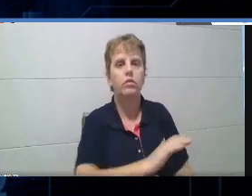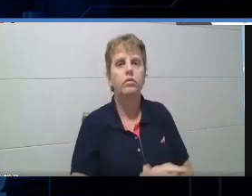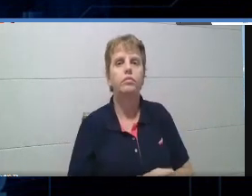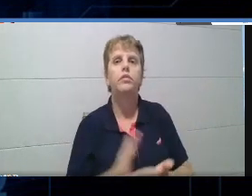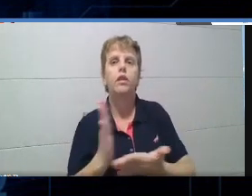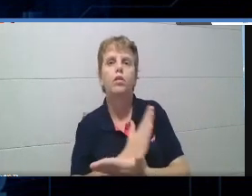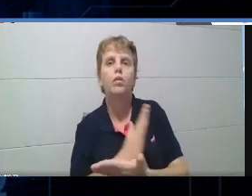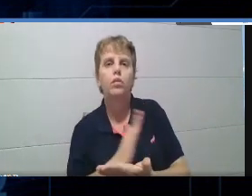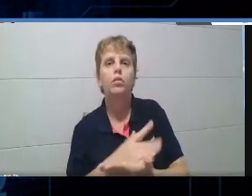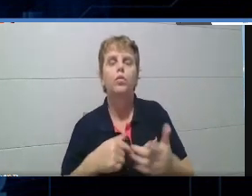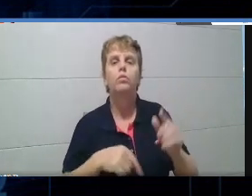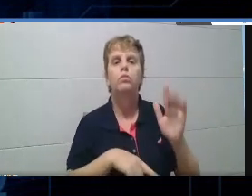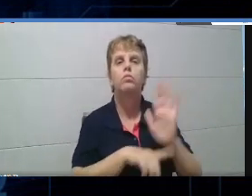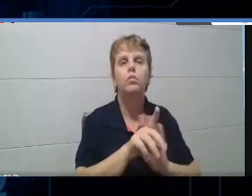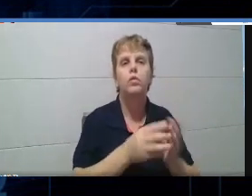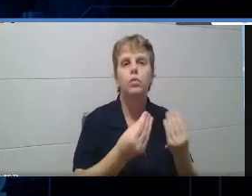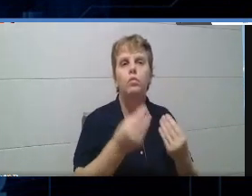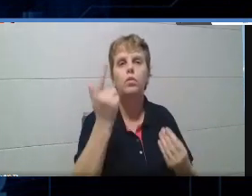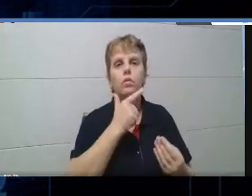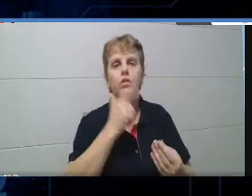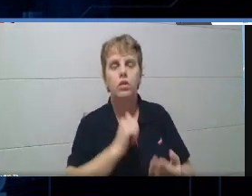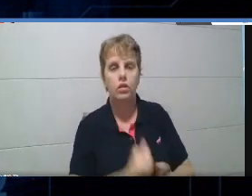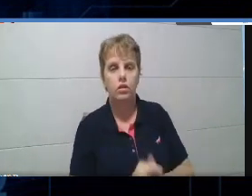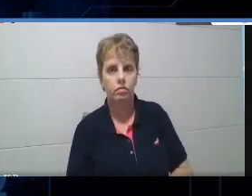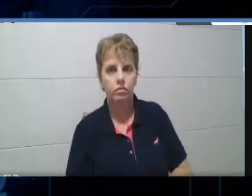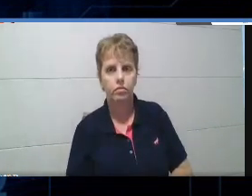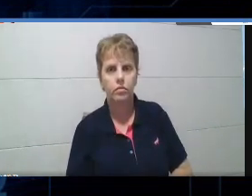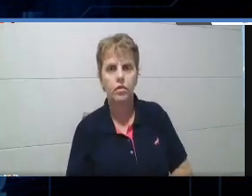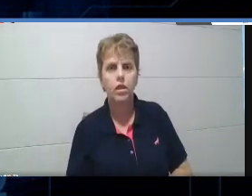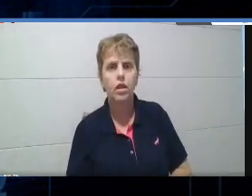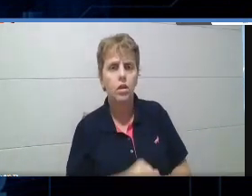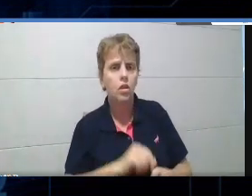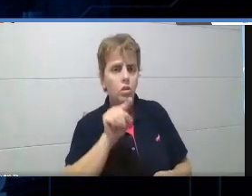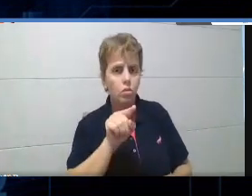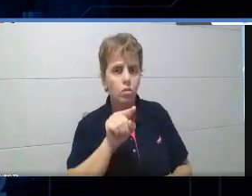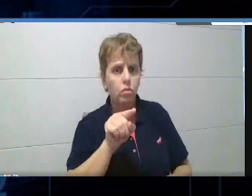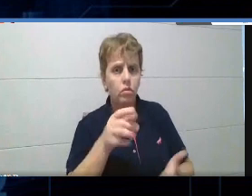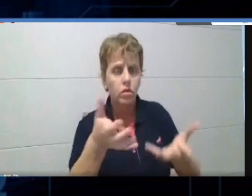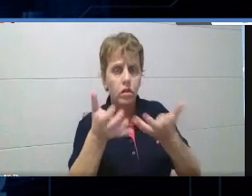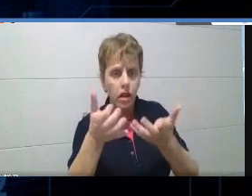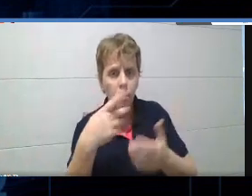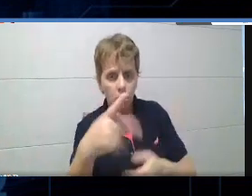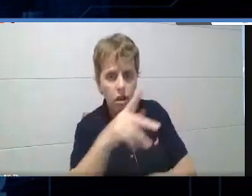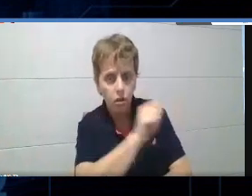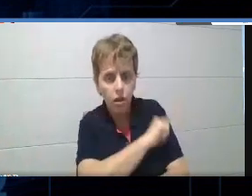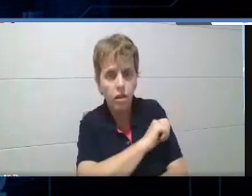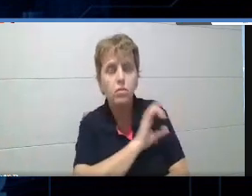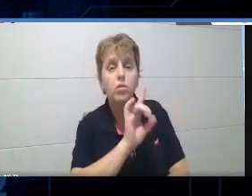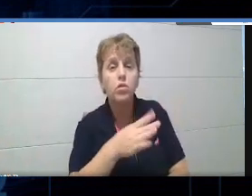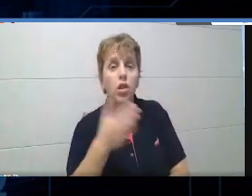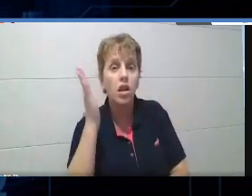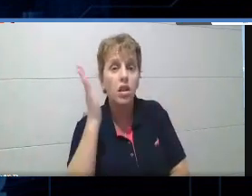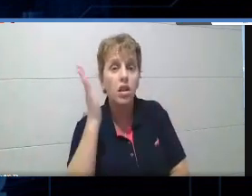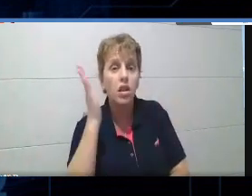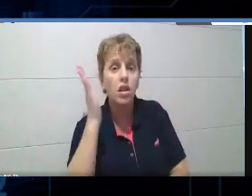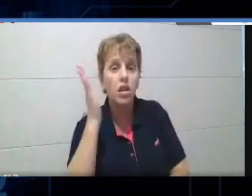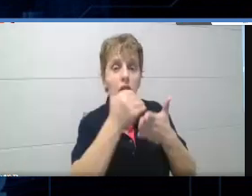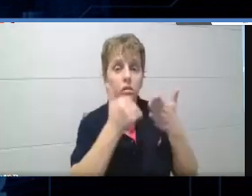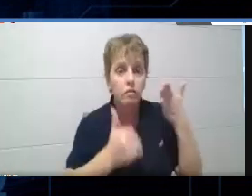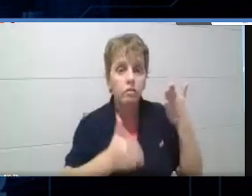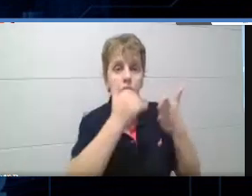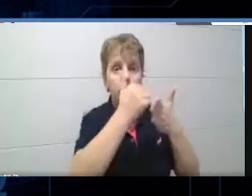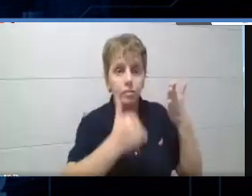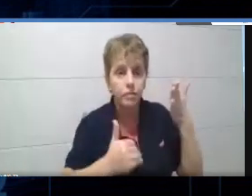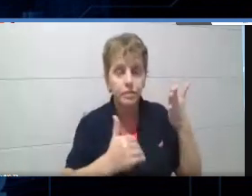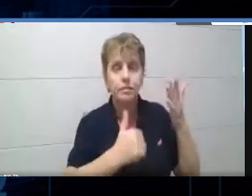buscados e obtidos, o que resultado você quer do seu aluno? Você quer que ele só saiba a lista? Você quer que ele só saiba ser bom para quando você for na aula,